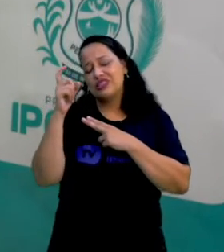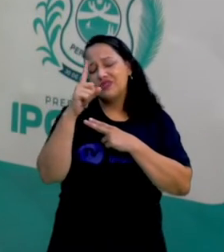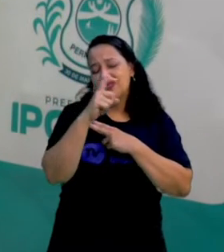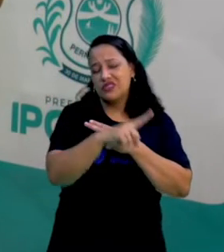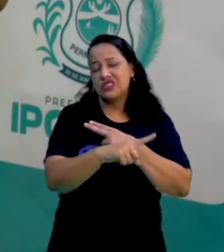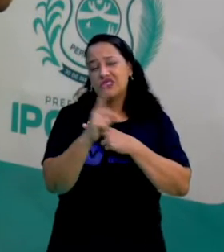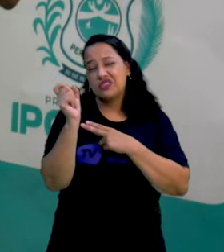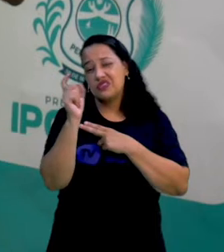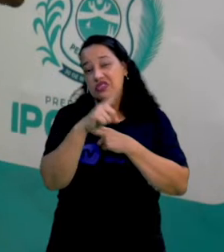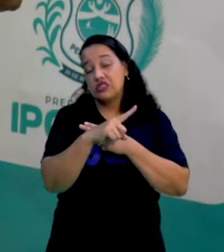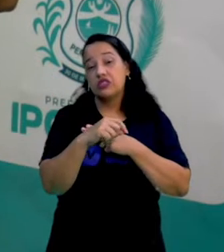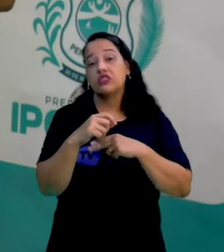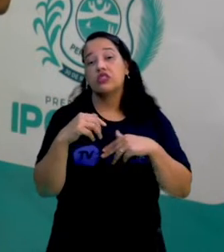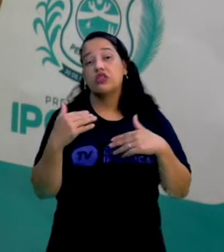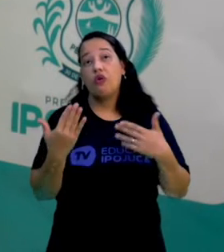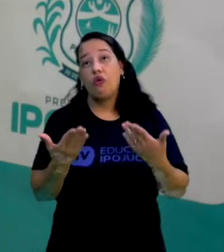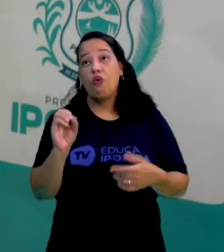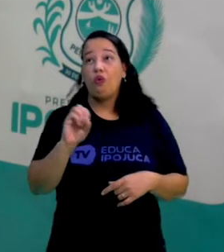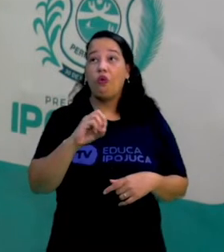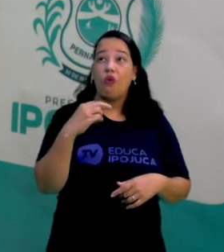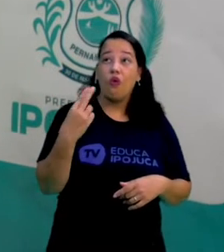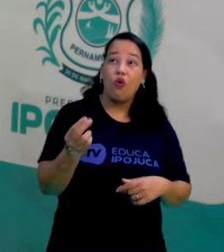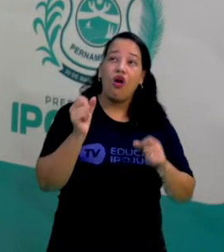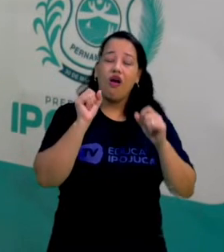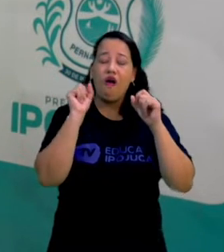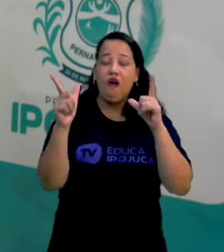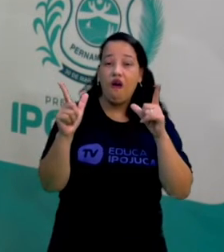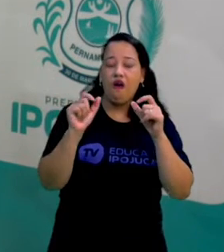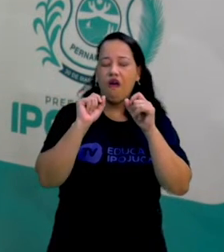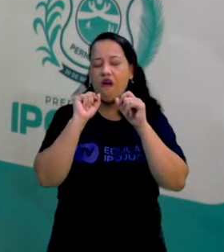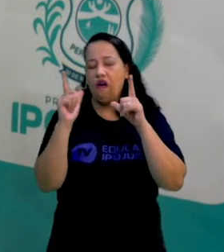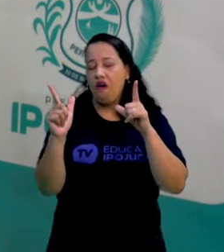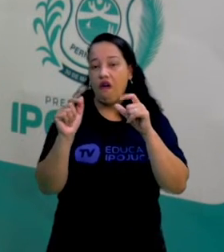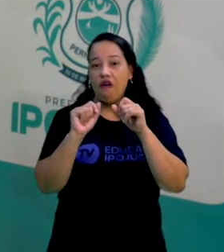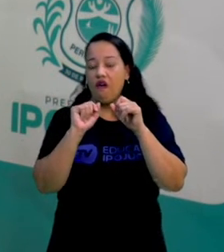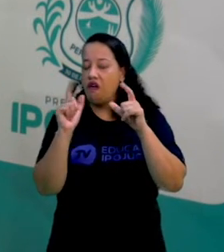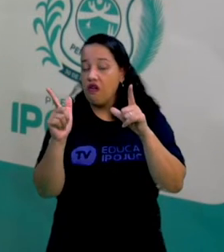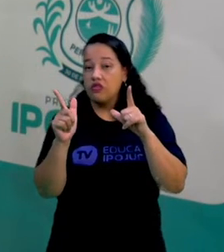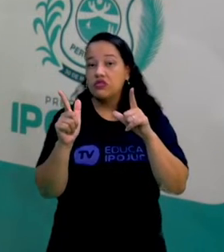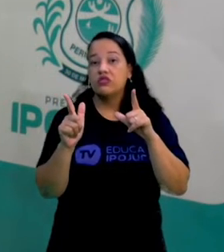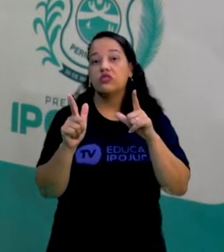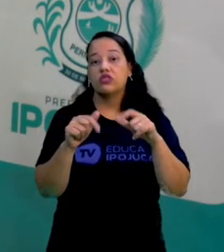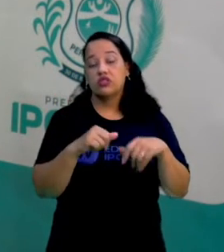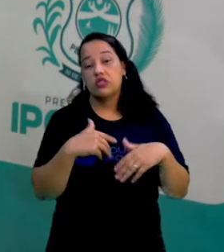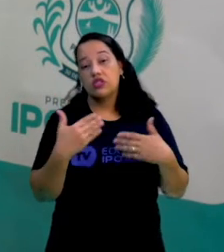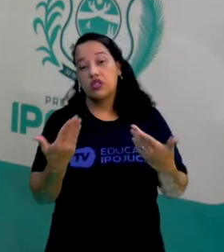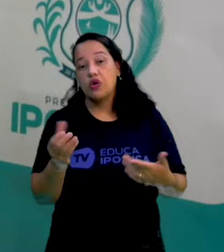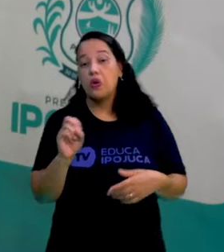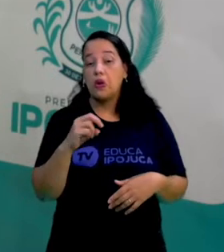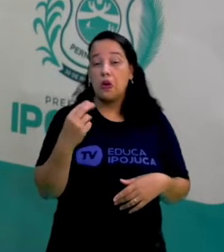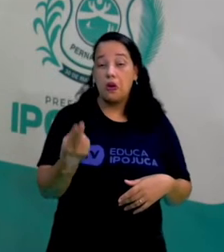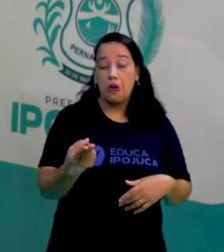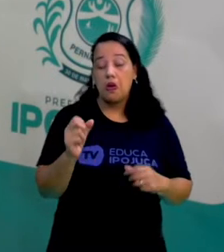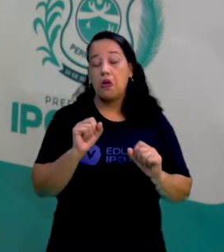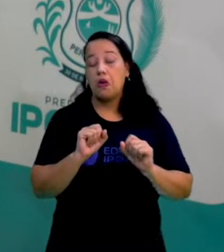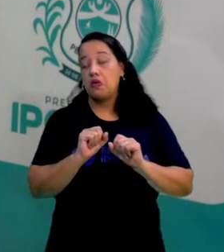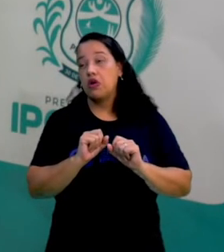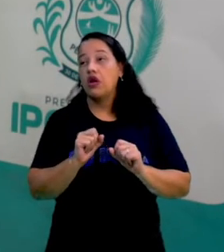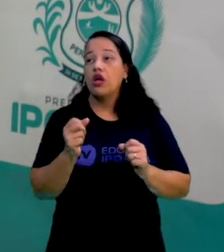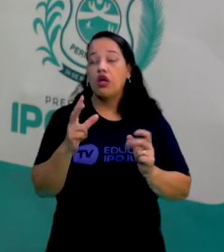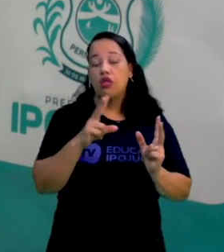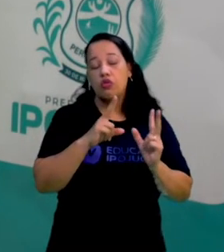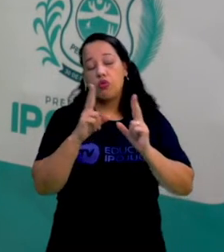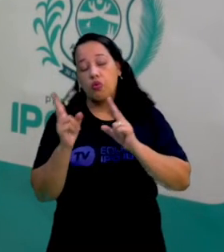com essa dificuldade. Ou então estou acordando muitas vezes ao longo da noite. Ou acordo, perco o sono no meio da noite, não